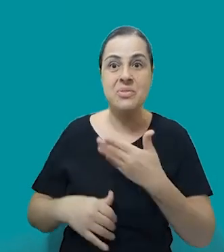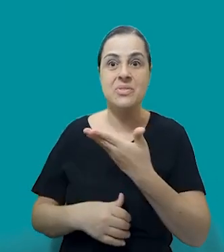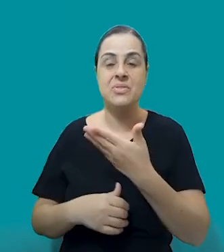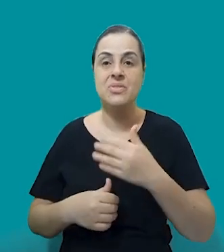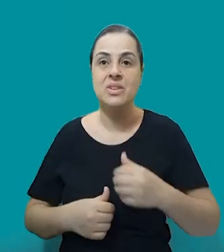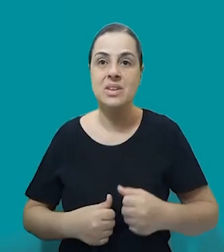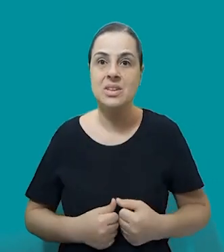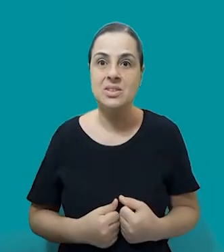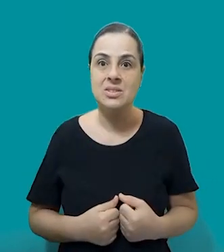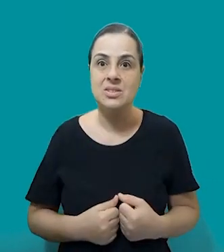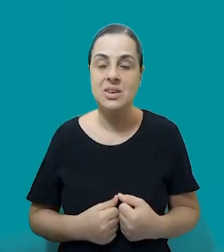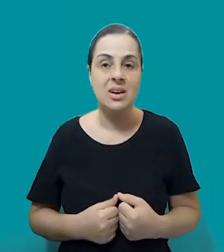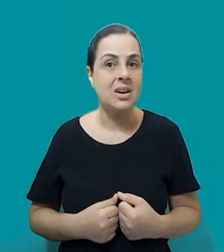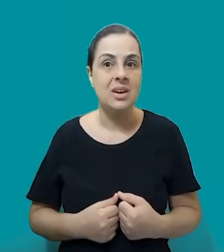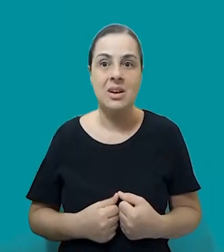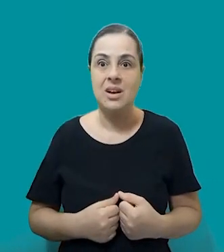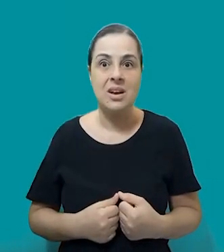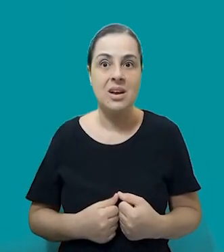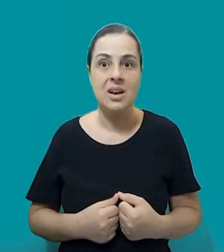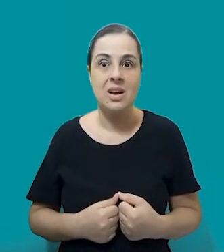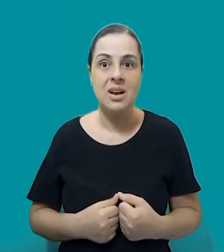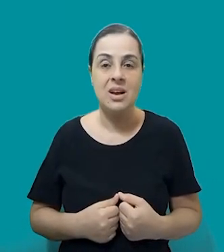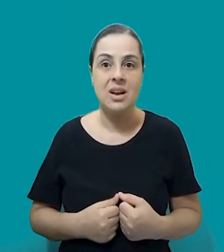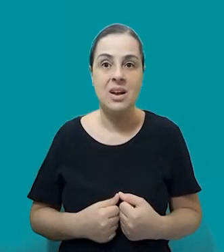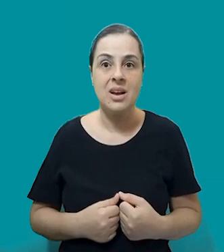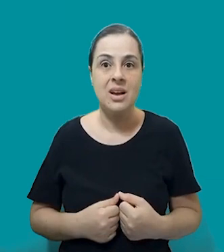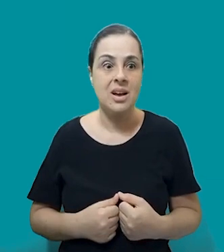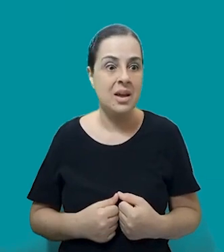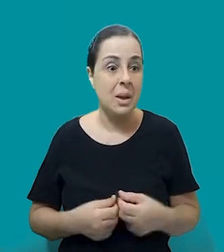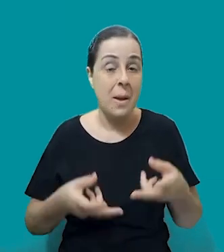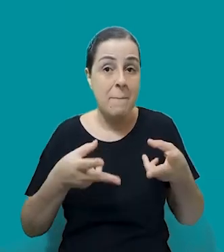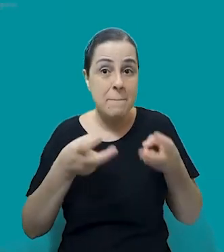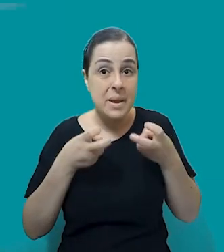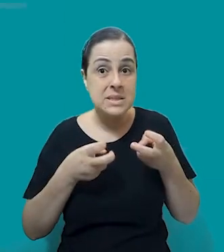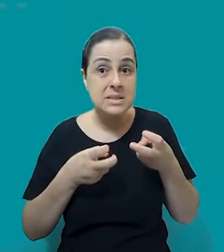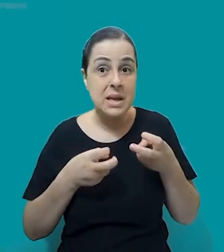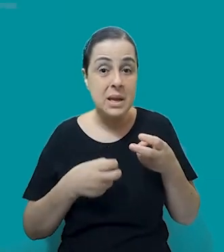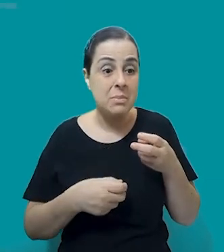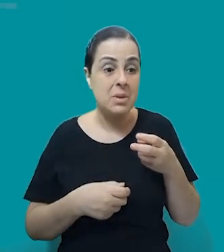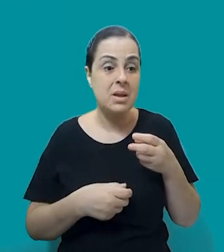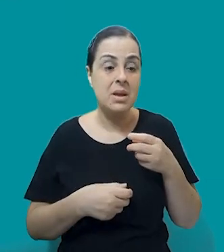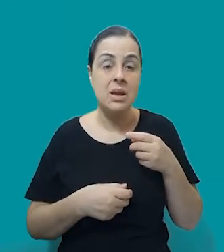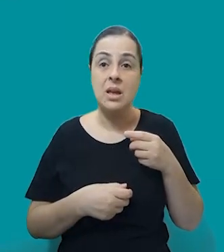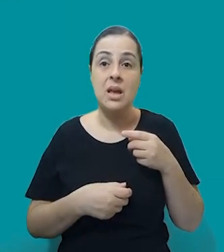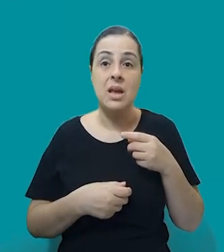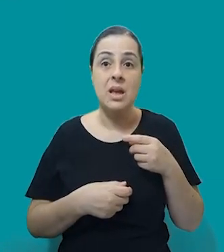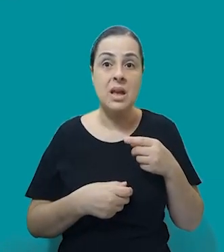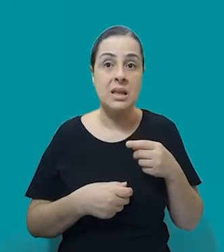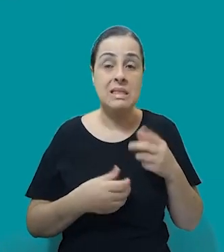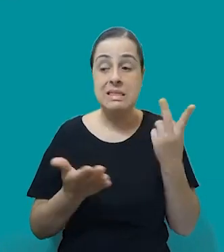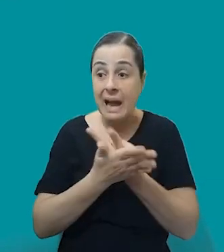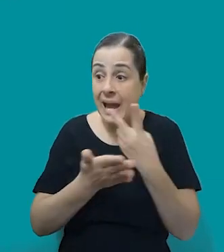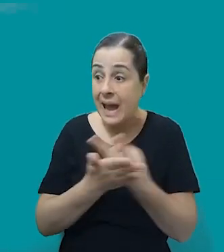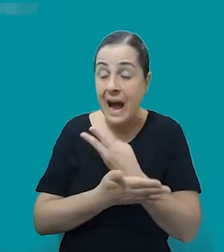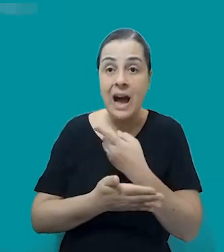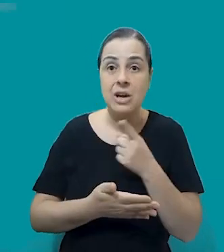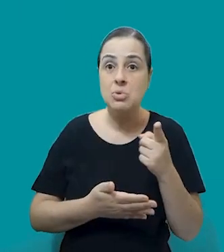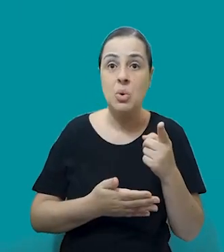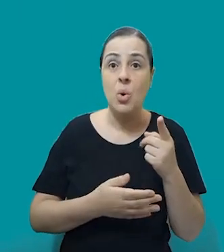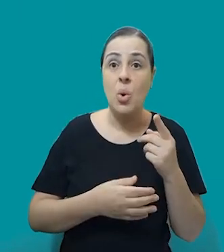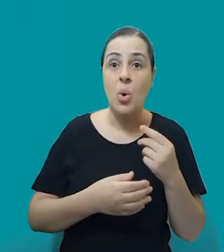ali está identificando algo que nitidamente está errado e não vai em favor da vítima. E, né,